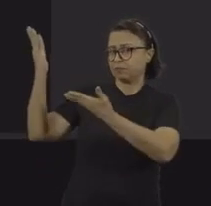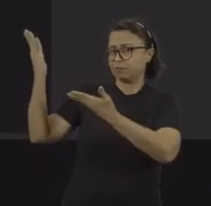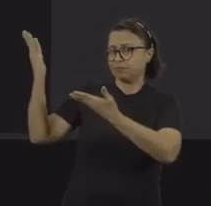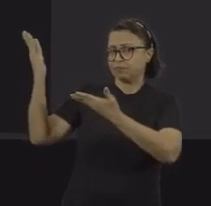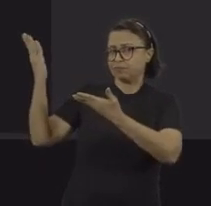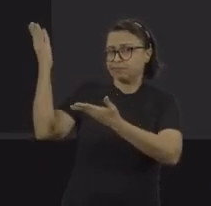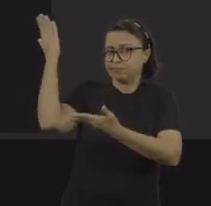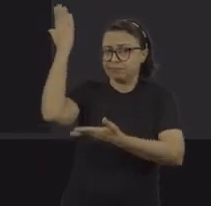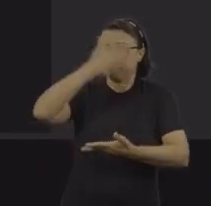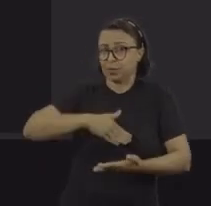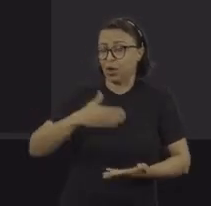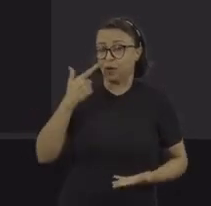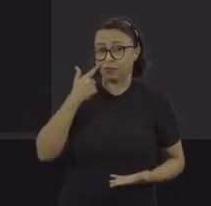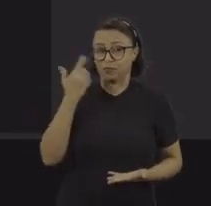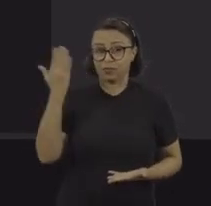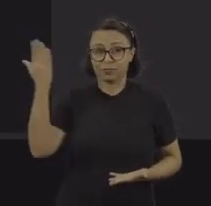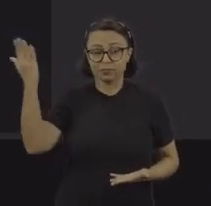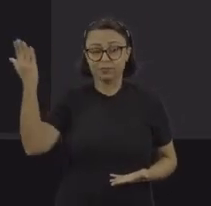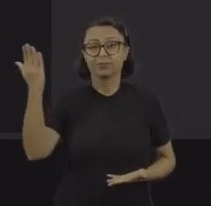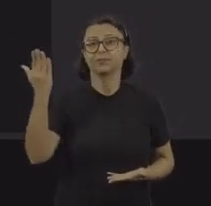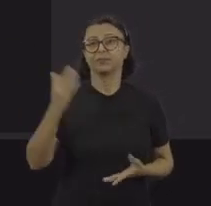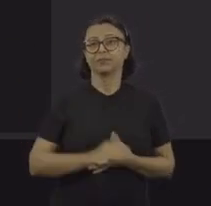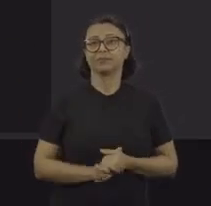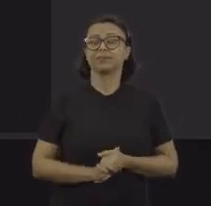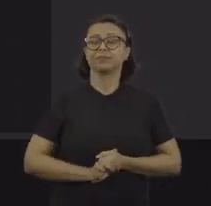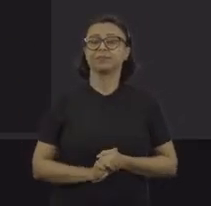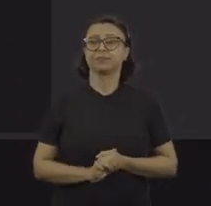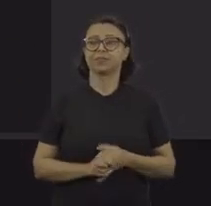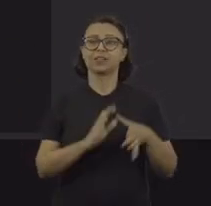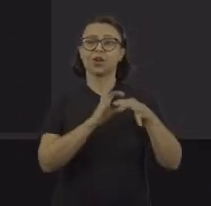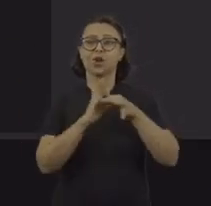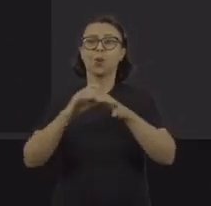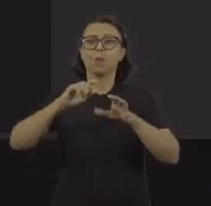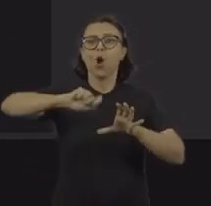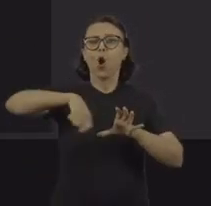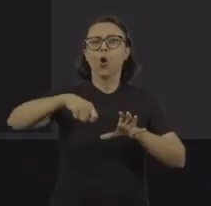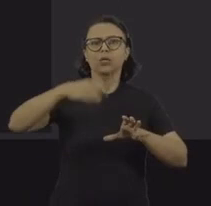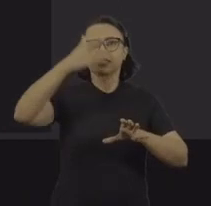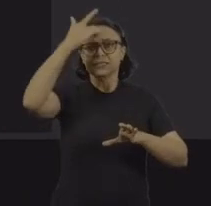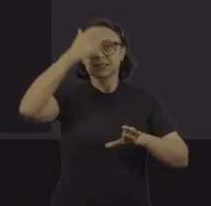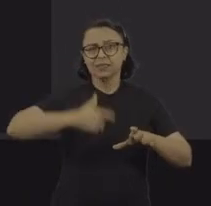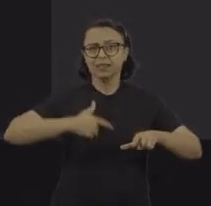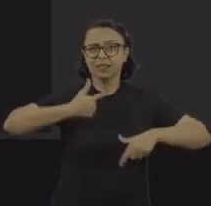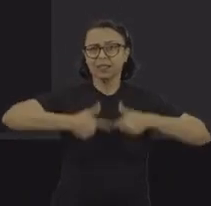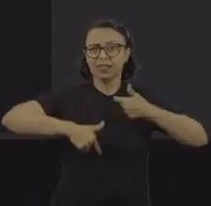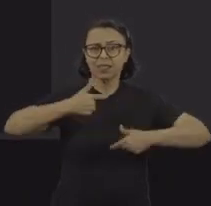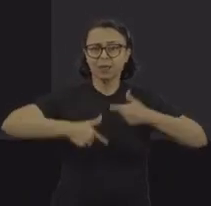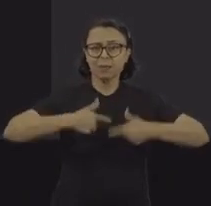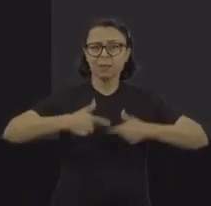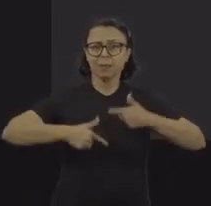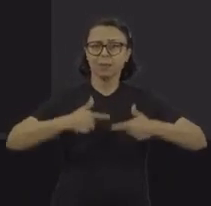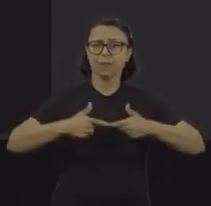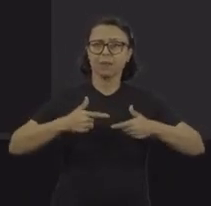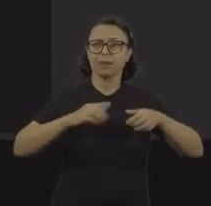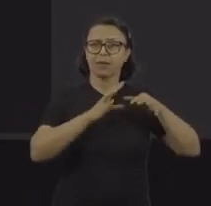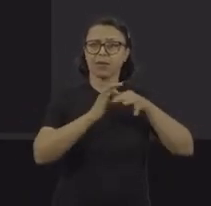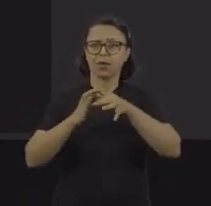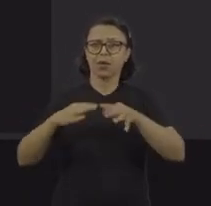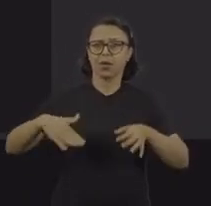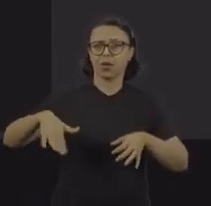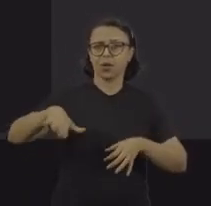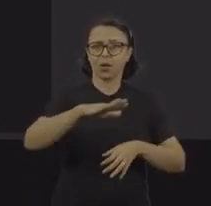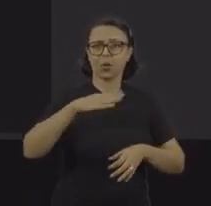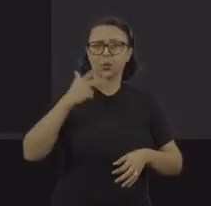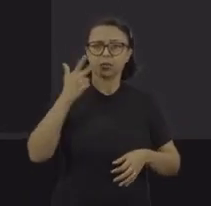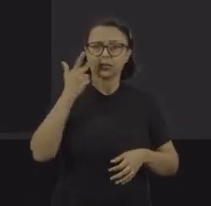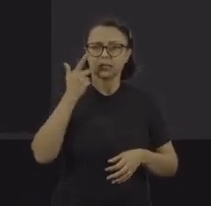nada, só mostrando, mas aqui a gente enfatiza algumas coisas. Essa aqui é a cozinha do trabalhador, um que trabalhava na retirada do óleo da carnaúba no